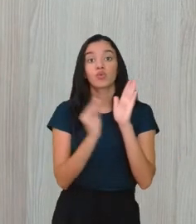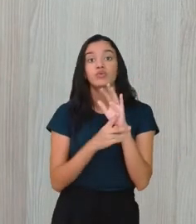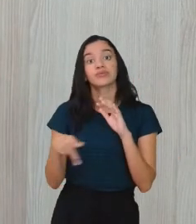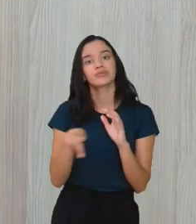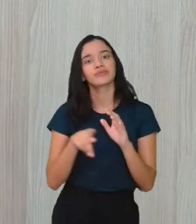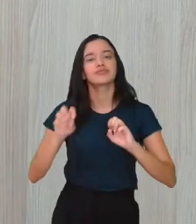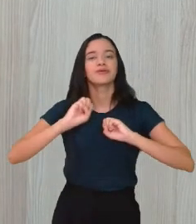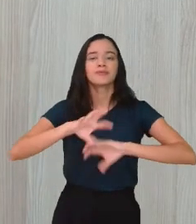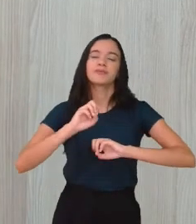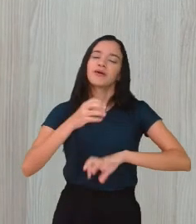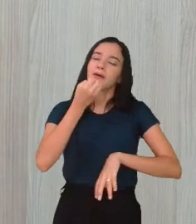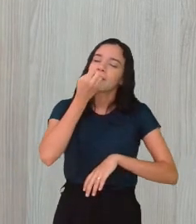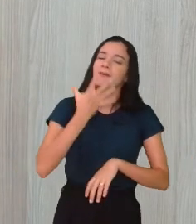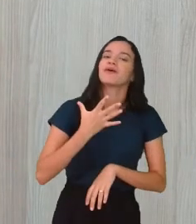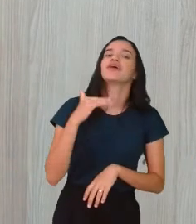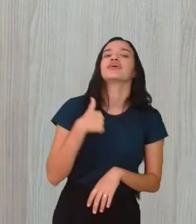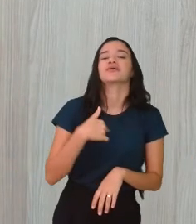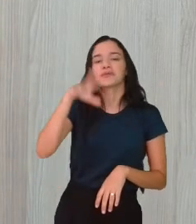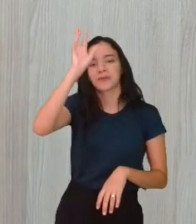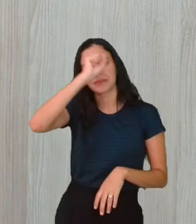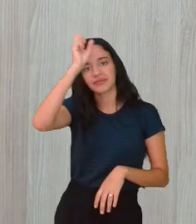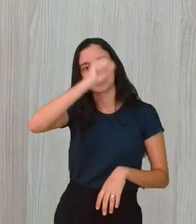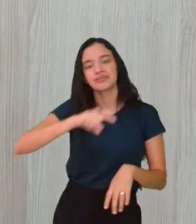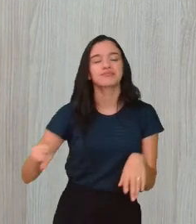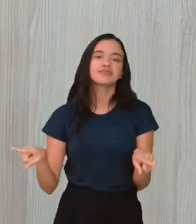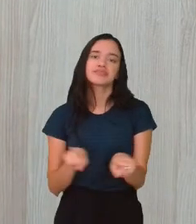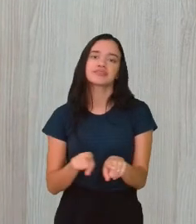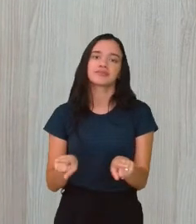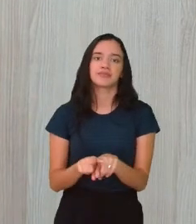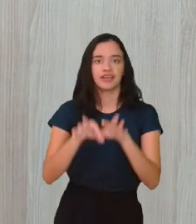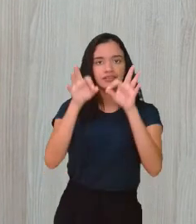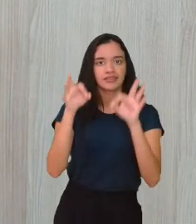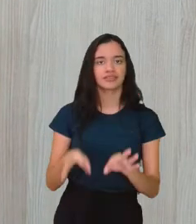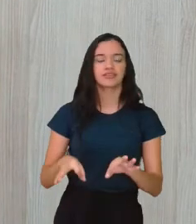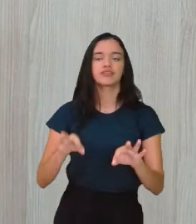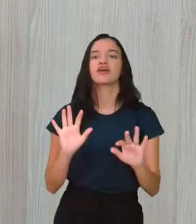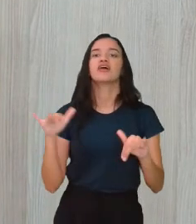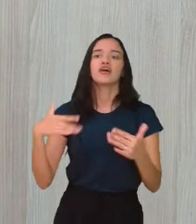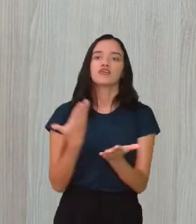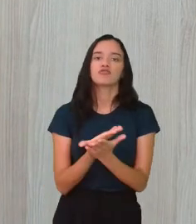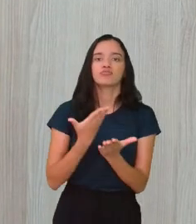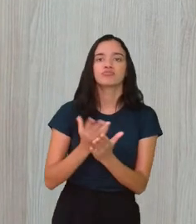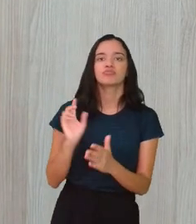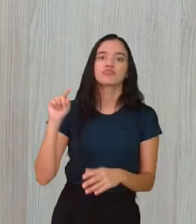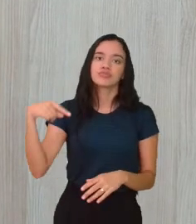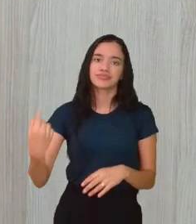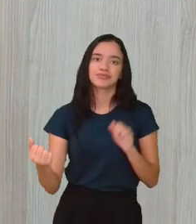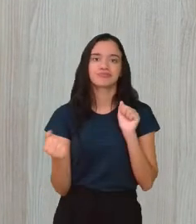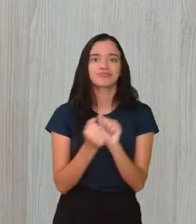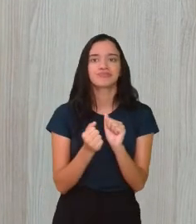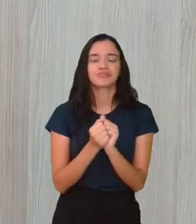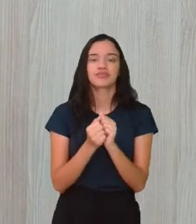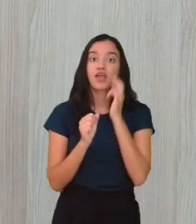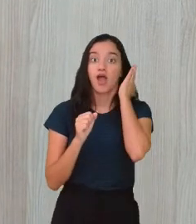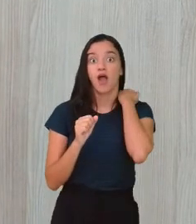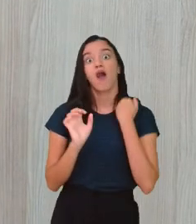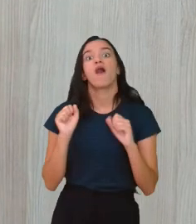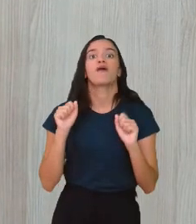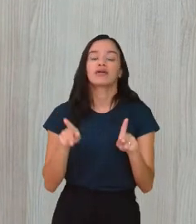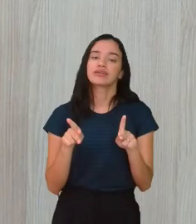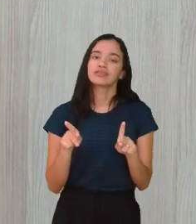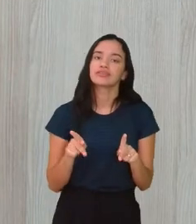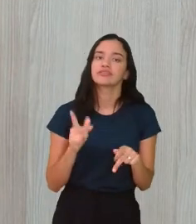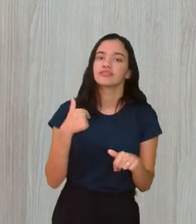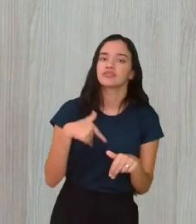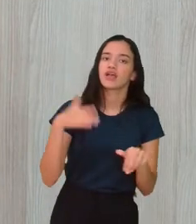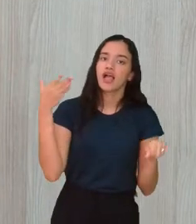trouxe foi muito bom. Eu estou aprendendo também com ele, certo? E nas próximas aulas estamos juntos, ok? E não